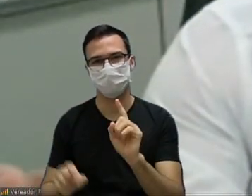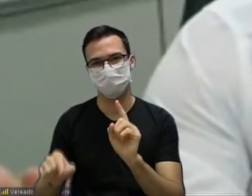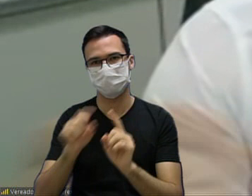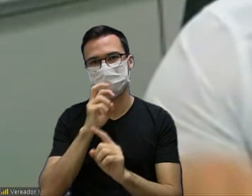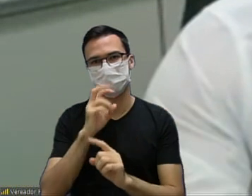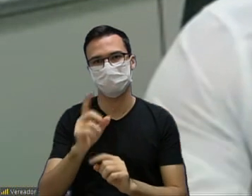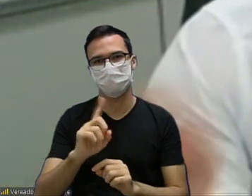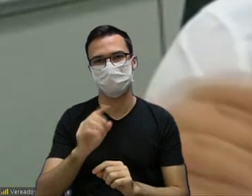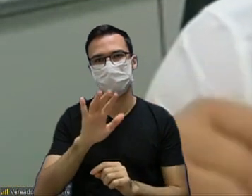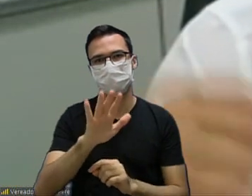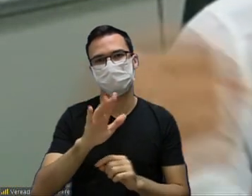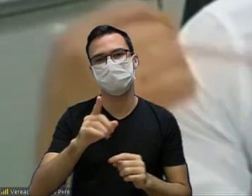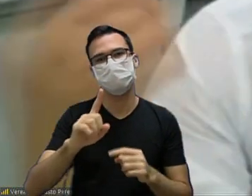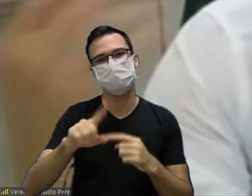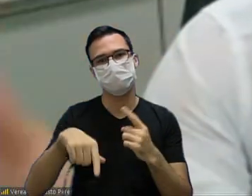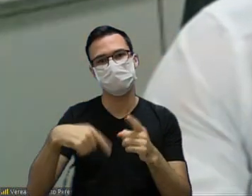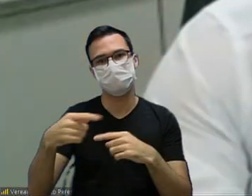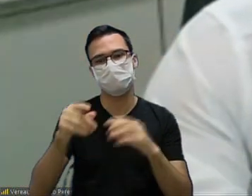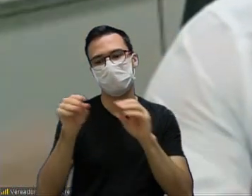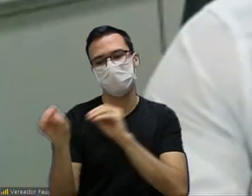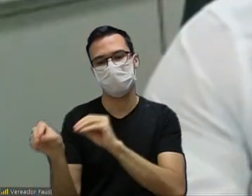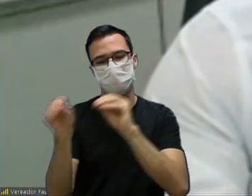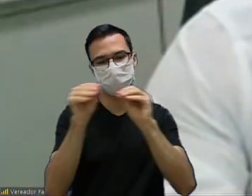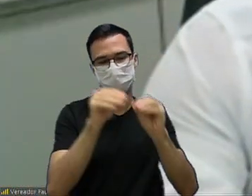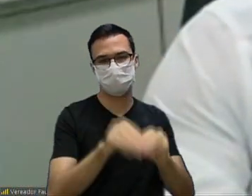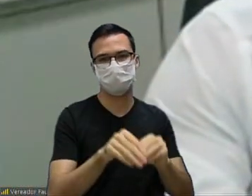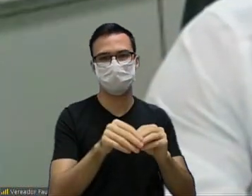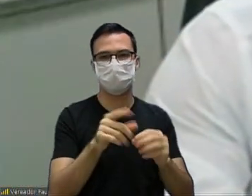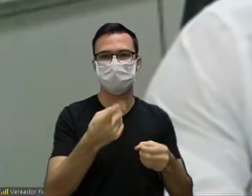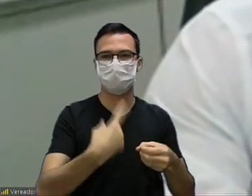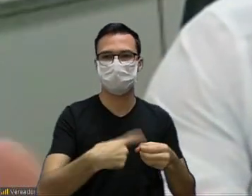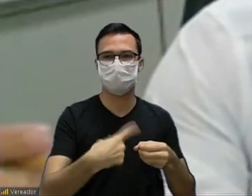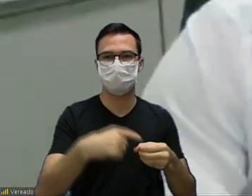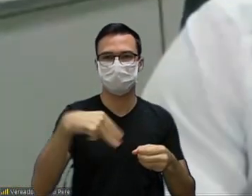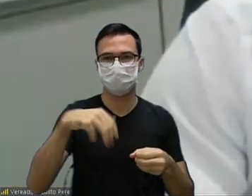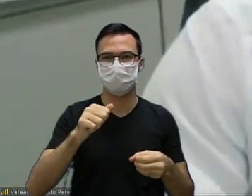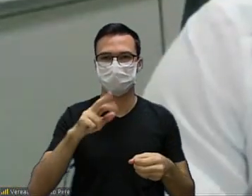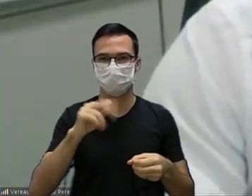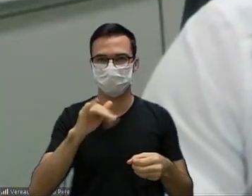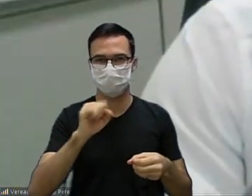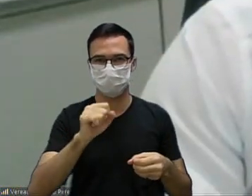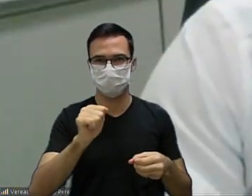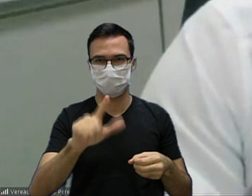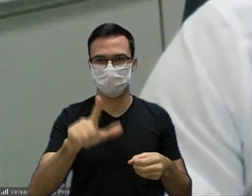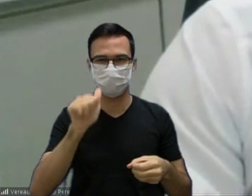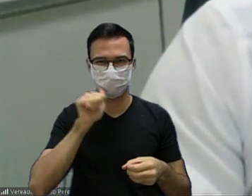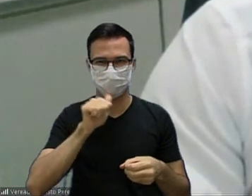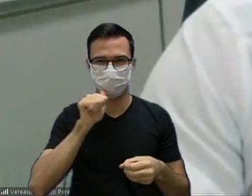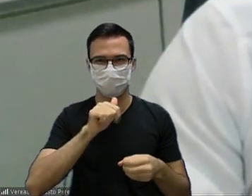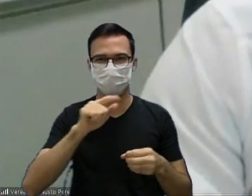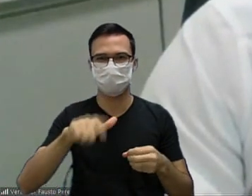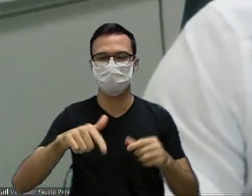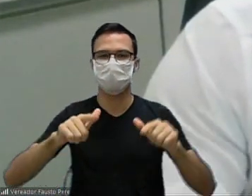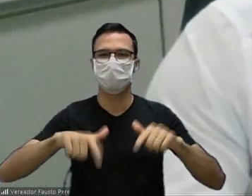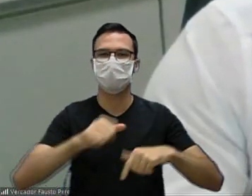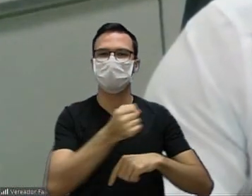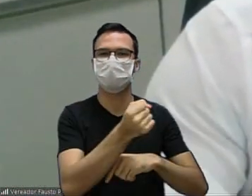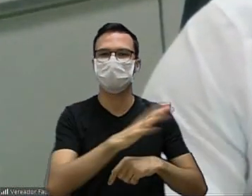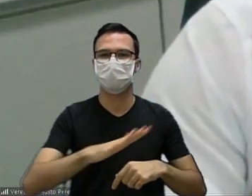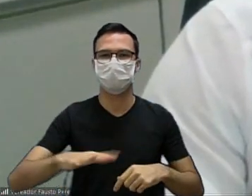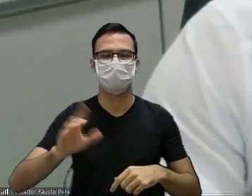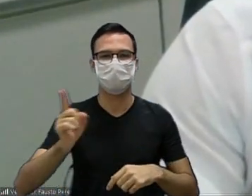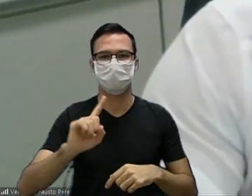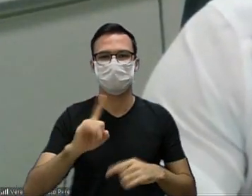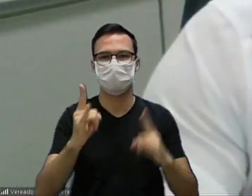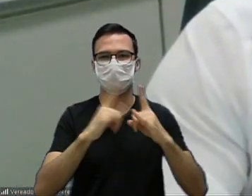cidade mas entraram no programa e foram para outras cidades a Marisol por exemplo está atendendo em Santos em São Vicente